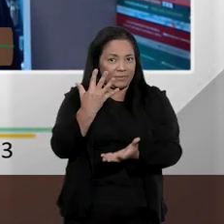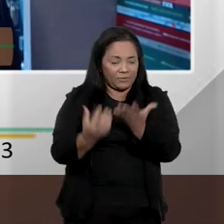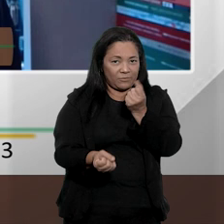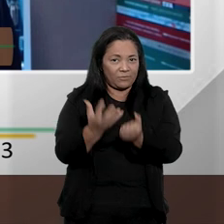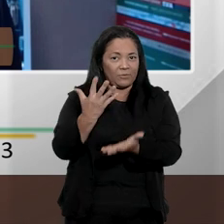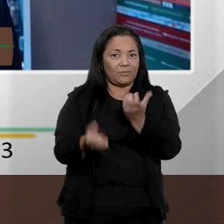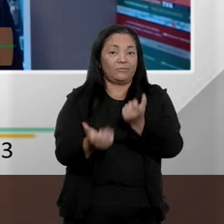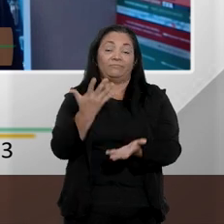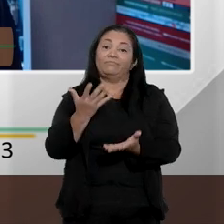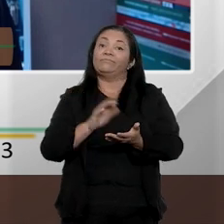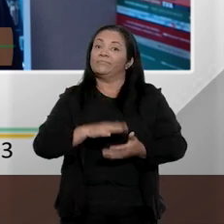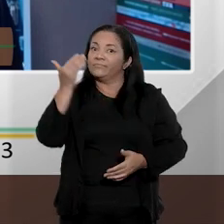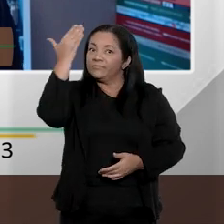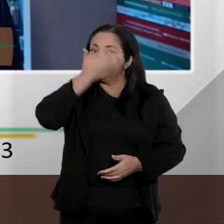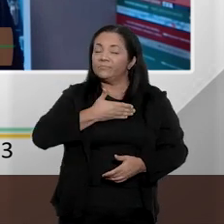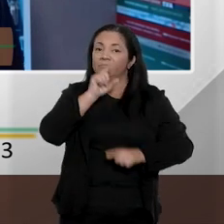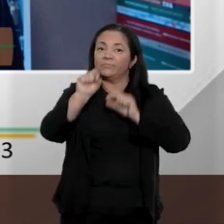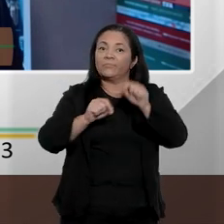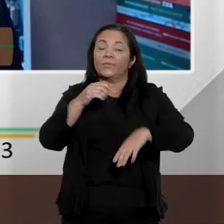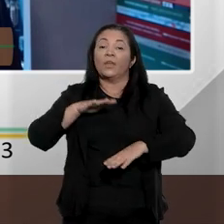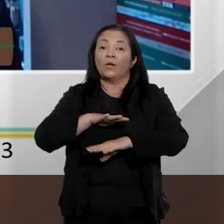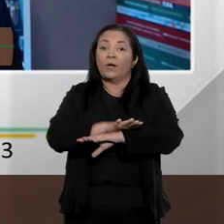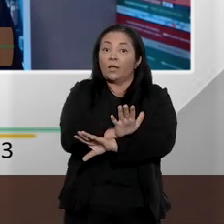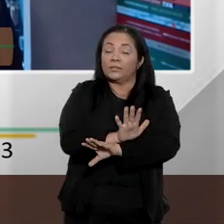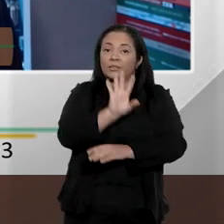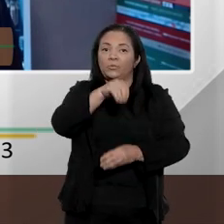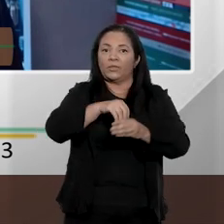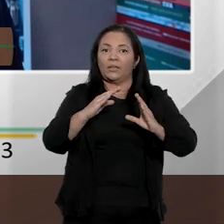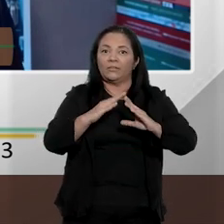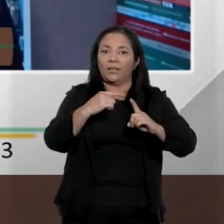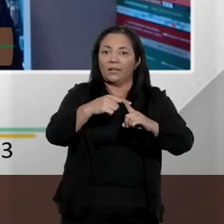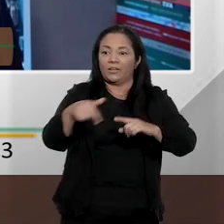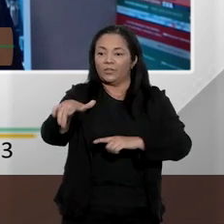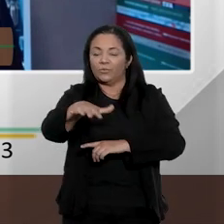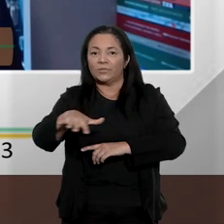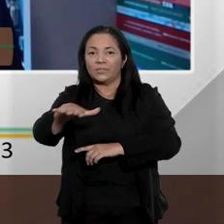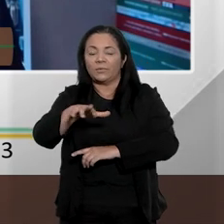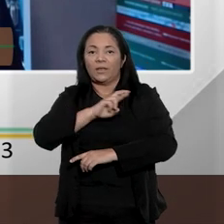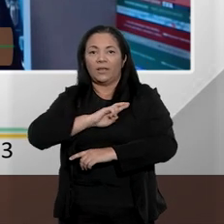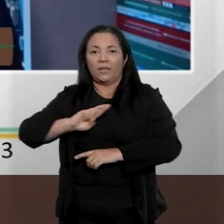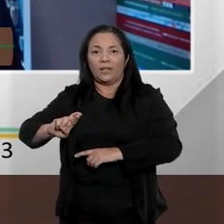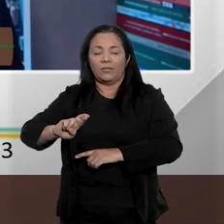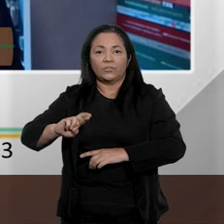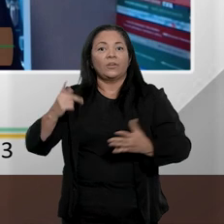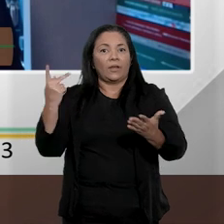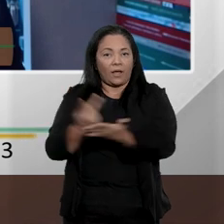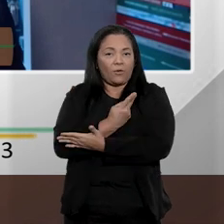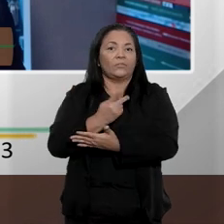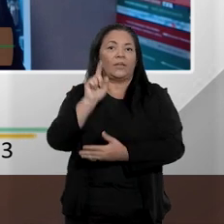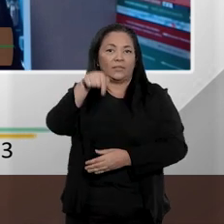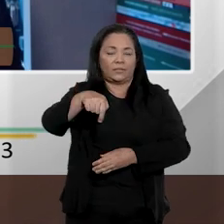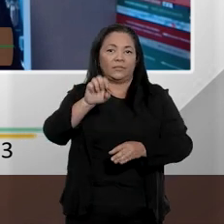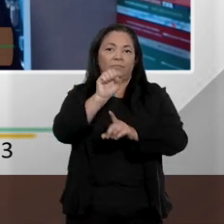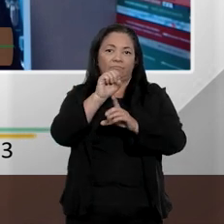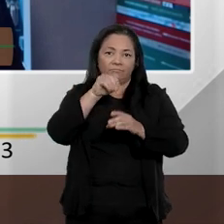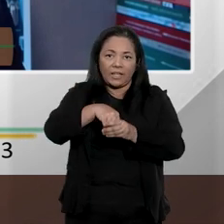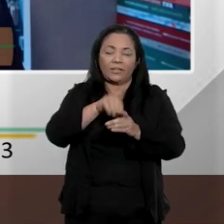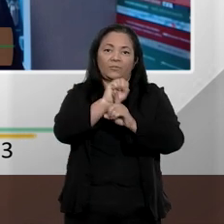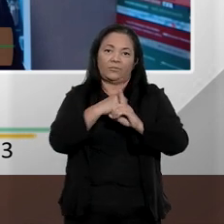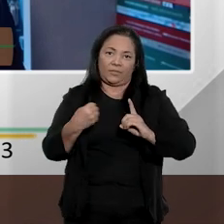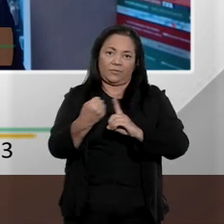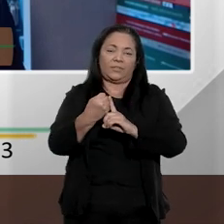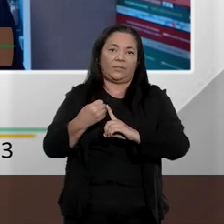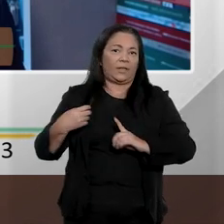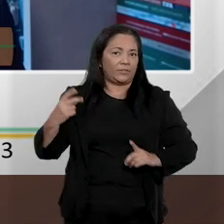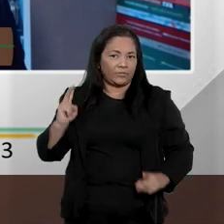Isso prova como o racismo religioso é algo que é constante na nossa sociedade e que demanda